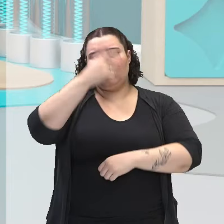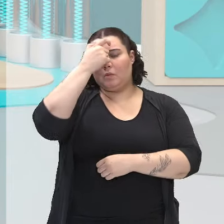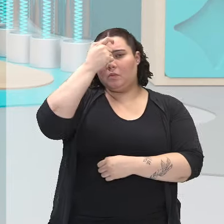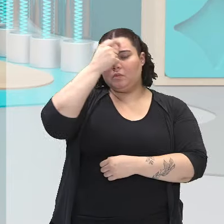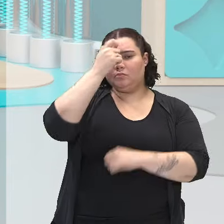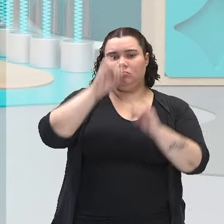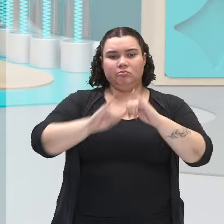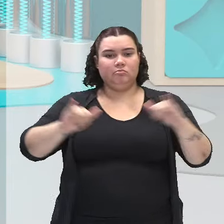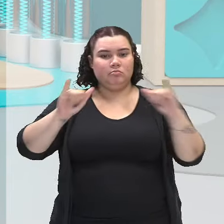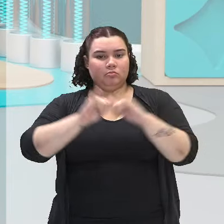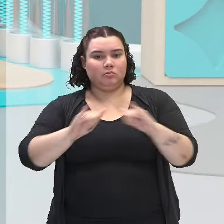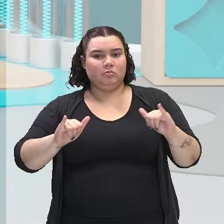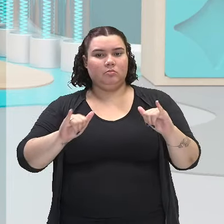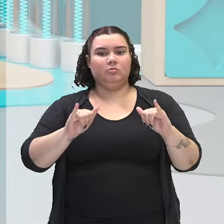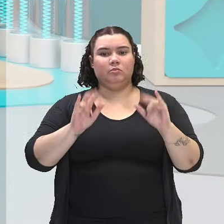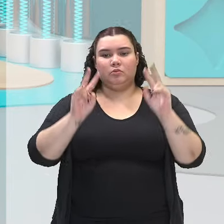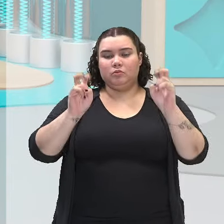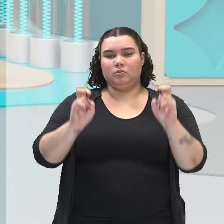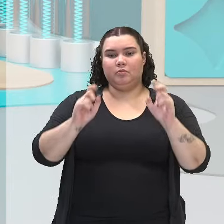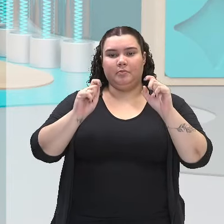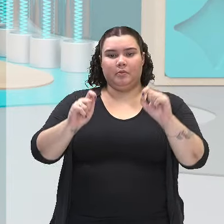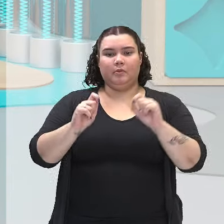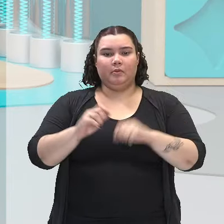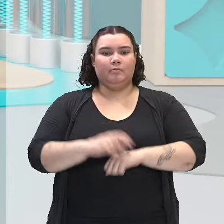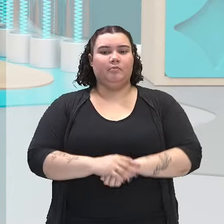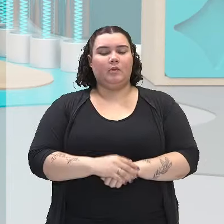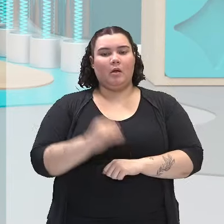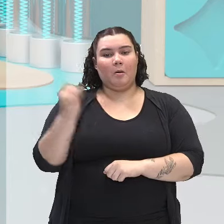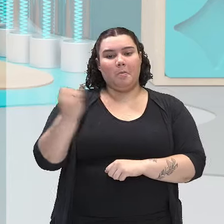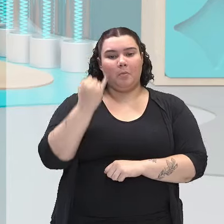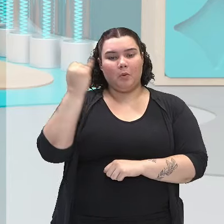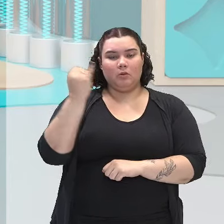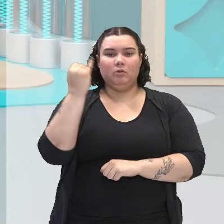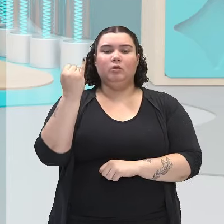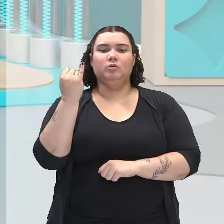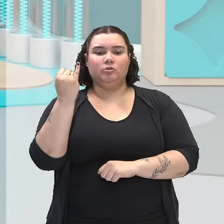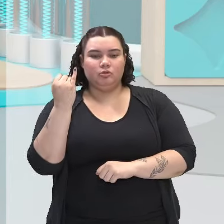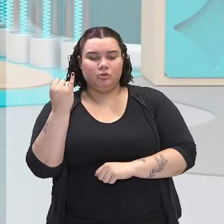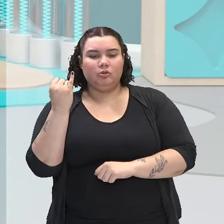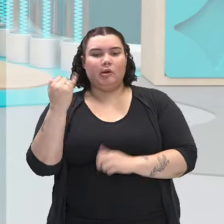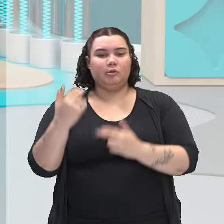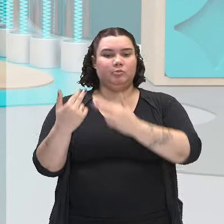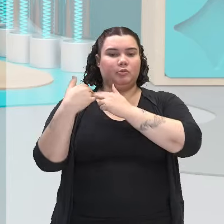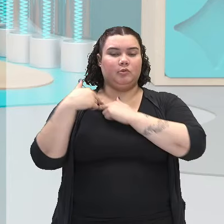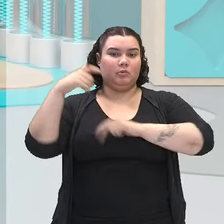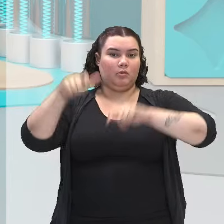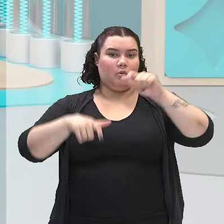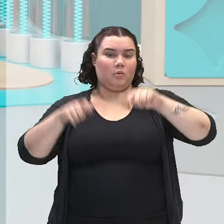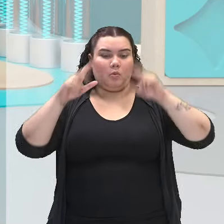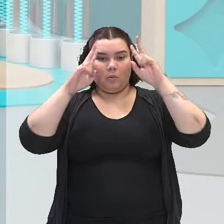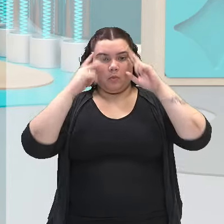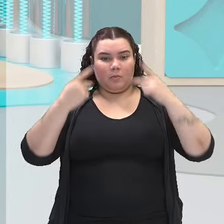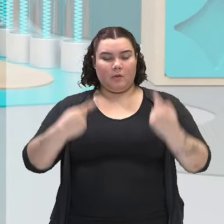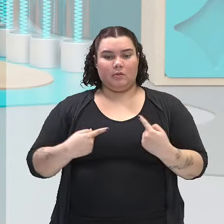o papel fundamental que os seres humanos